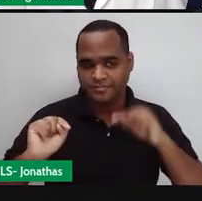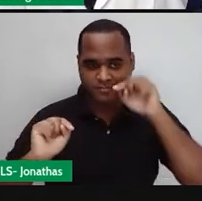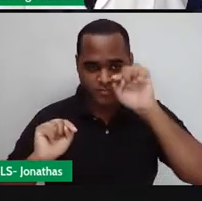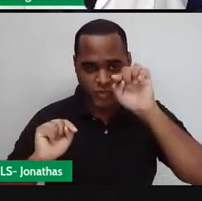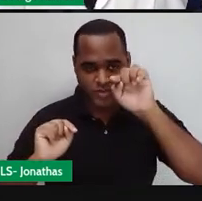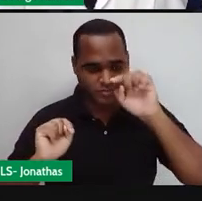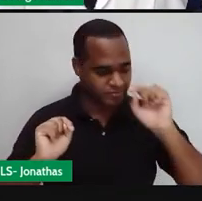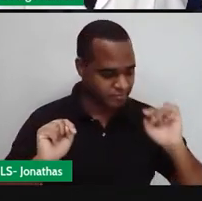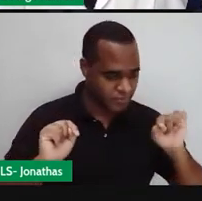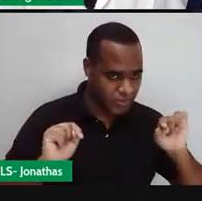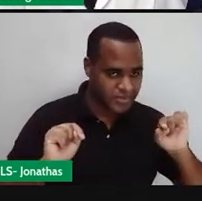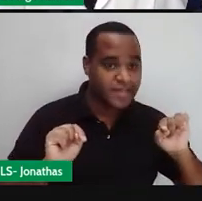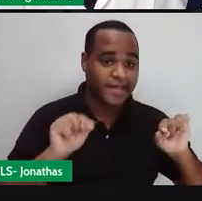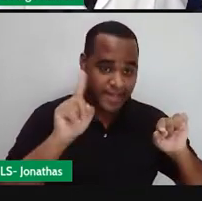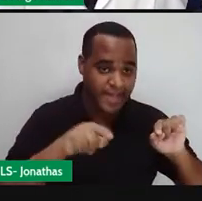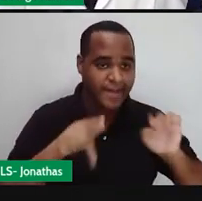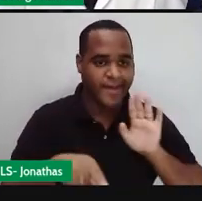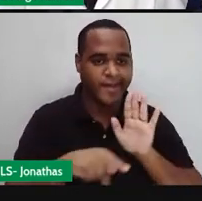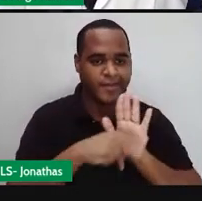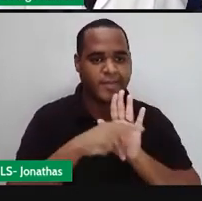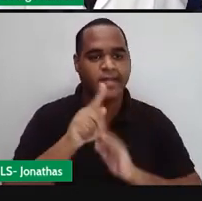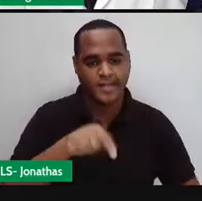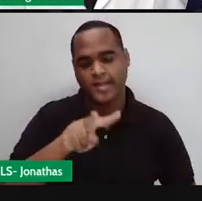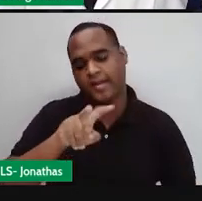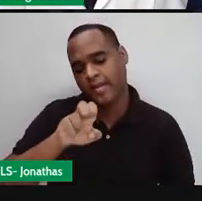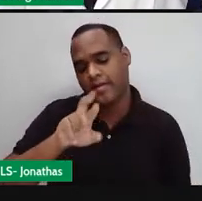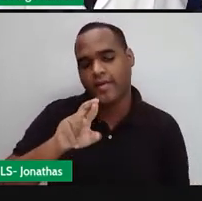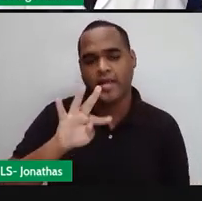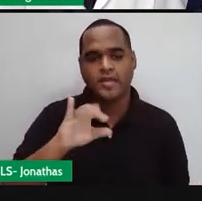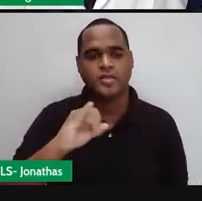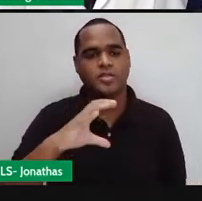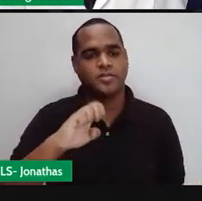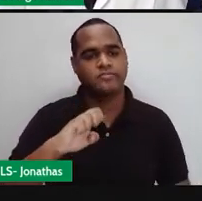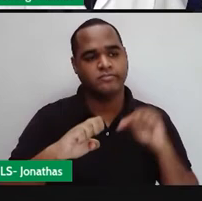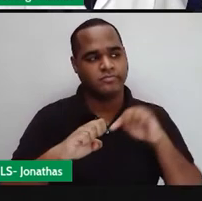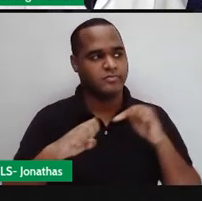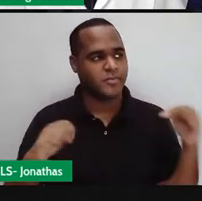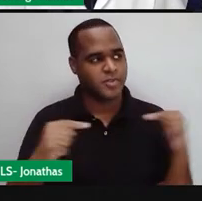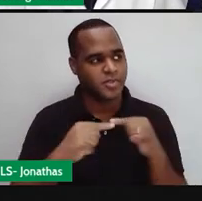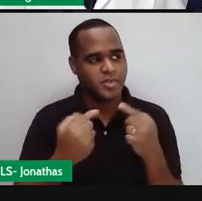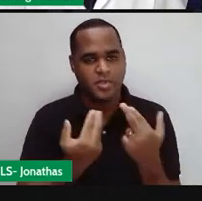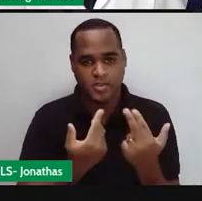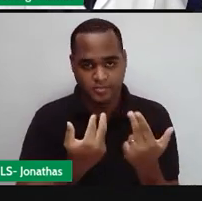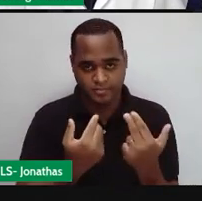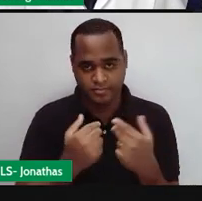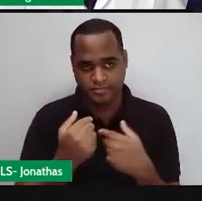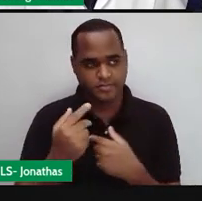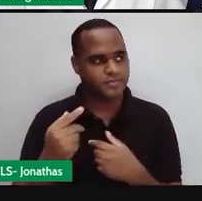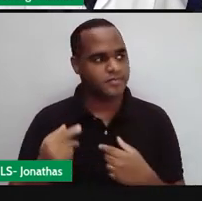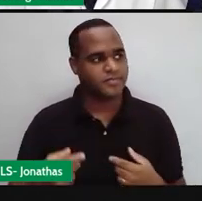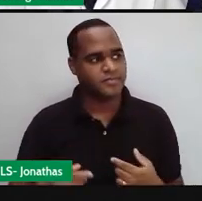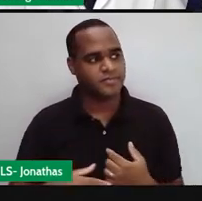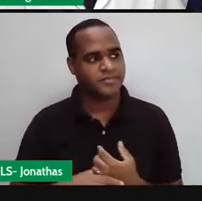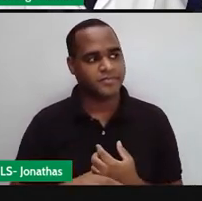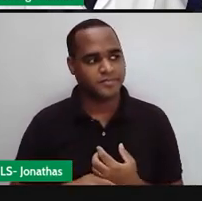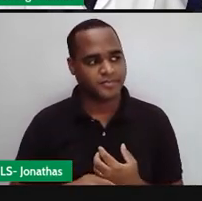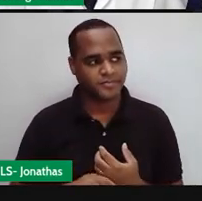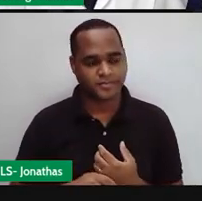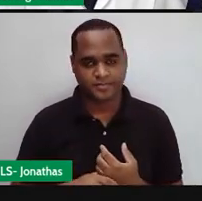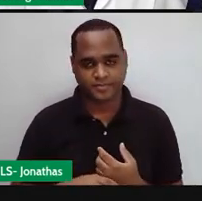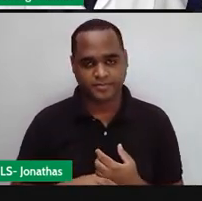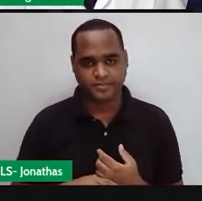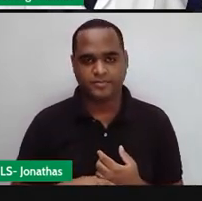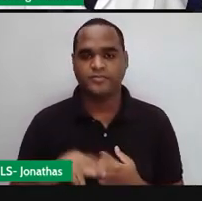E esses pontinhos nos polígonos, que são os vértices, são nomeados, seus nomes